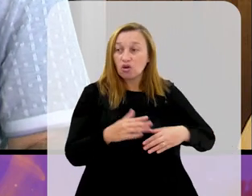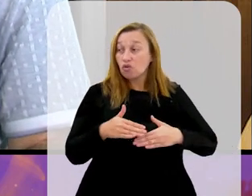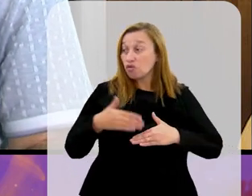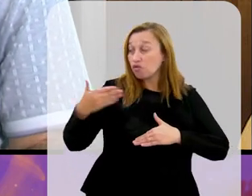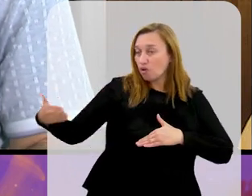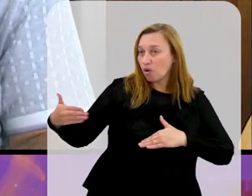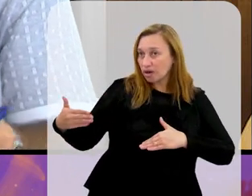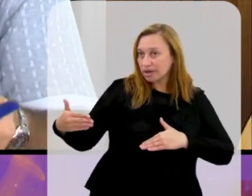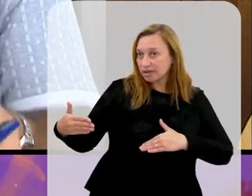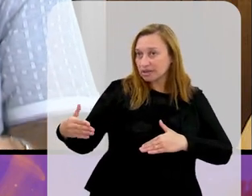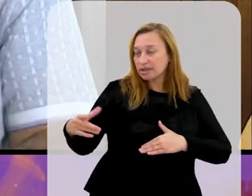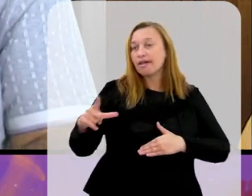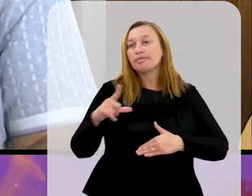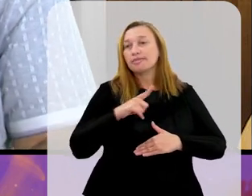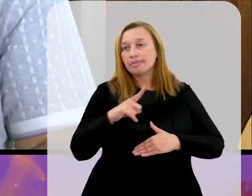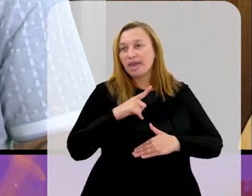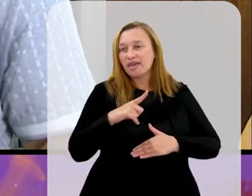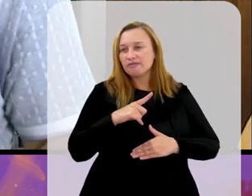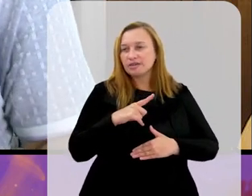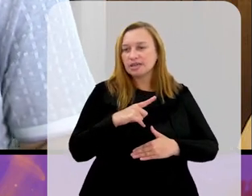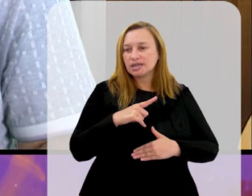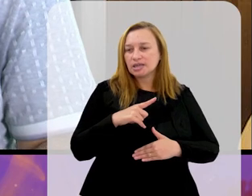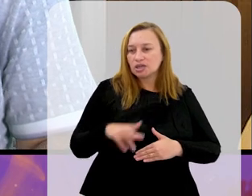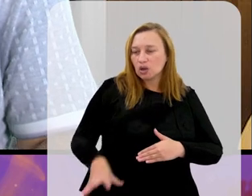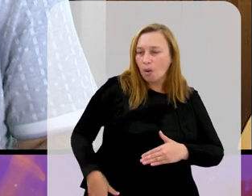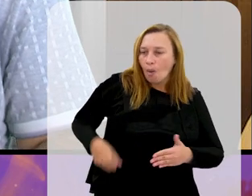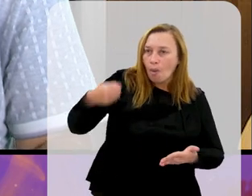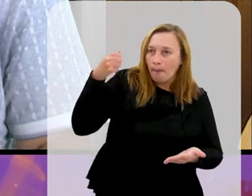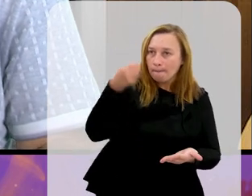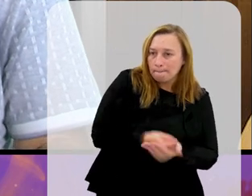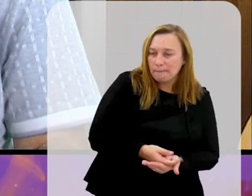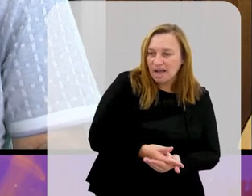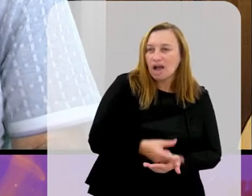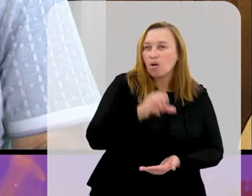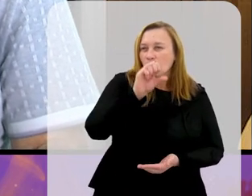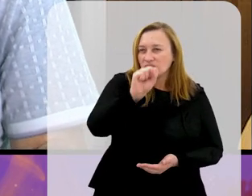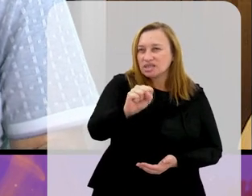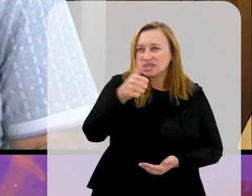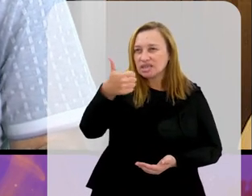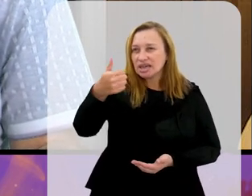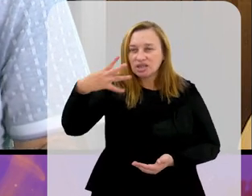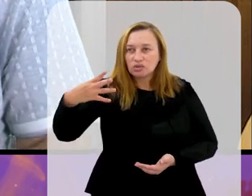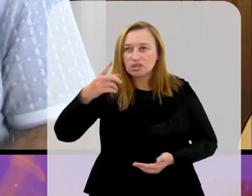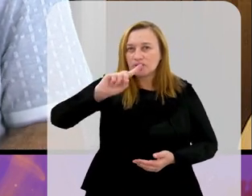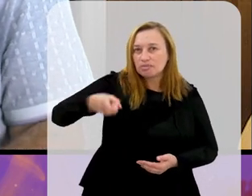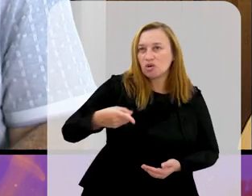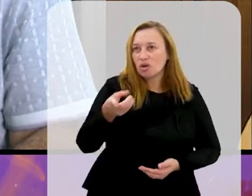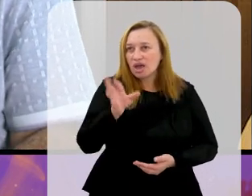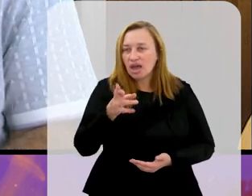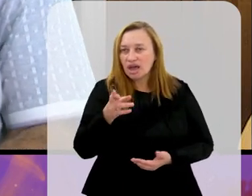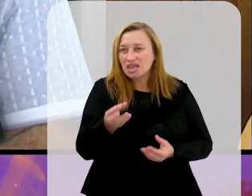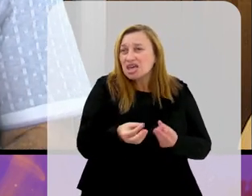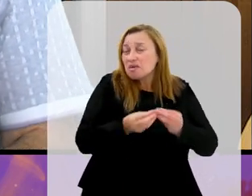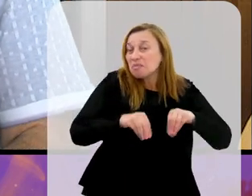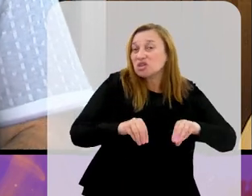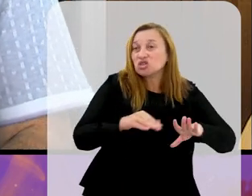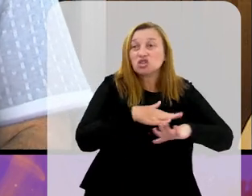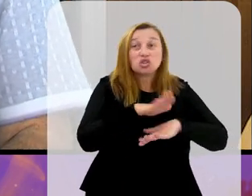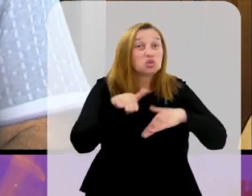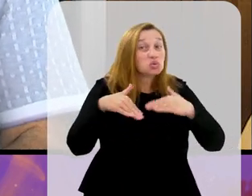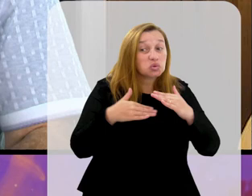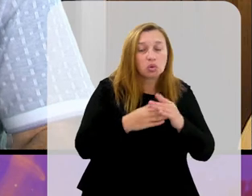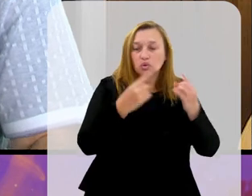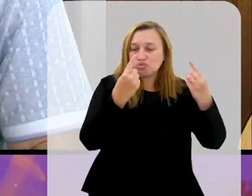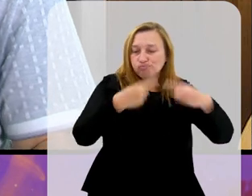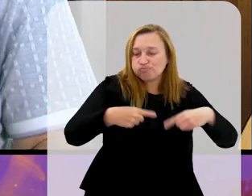nenhum jogo fora. Teve que desembolsar cerca de R 814 mil. E um prejuízo em todas as